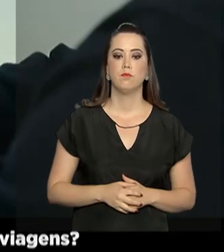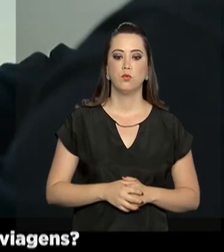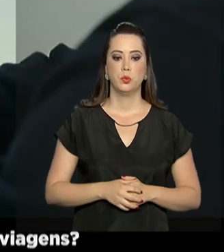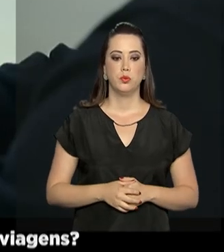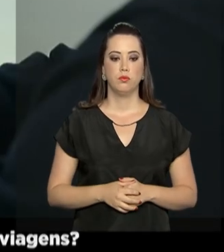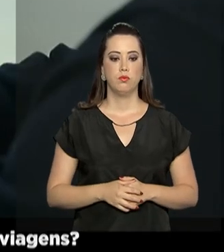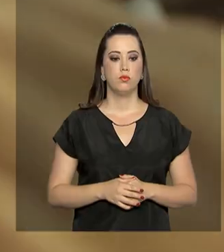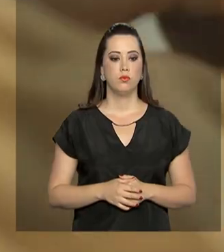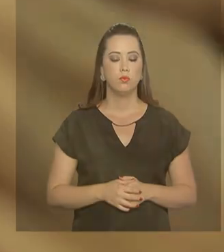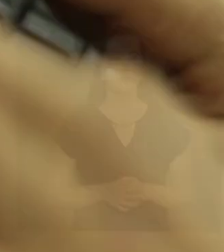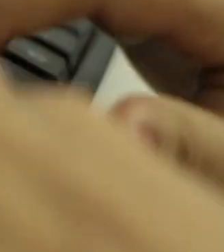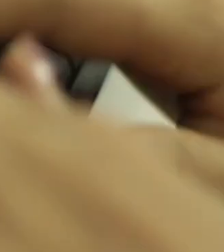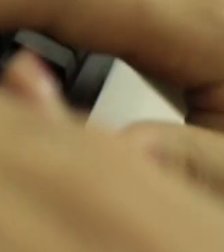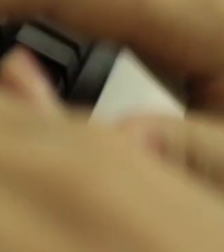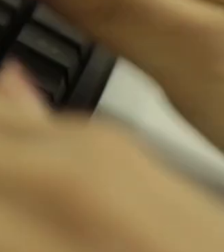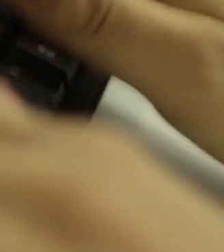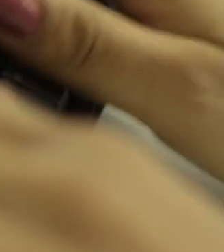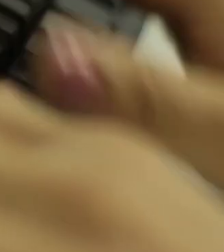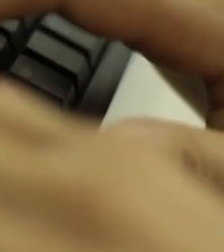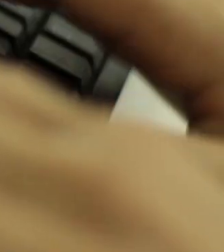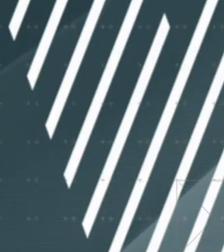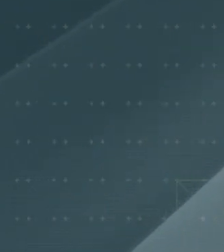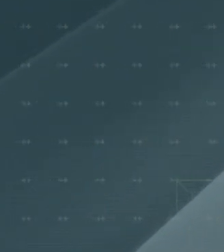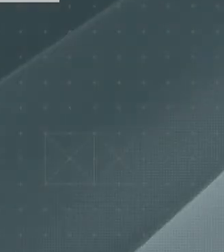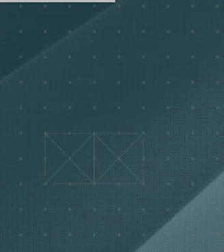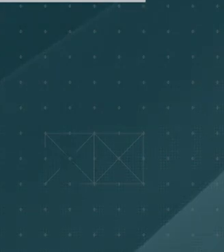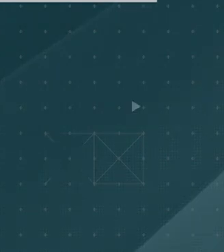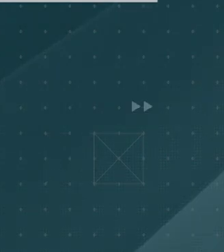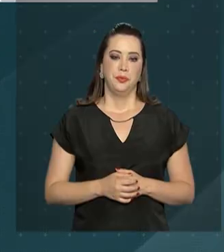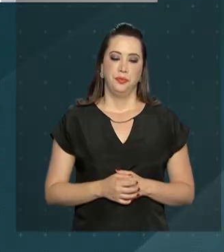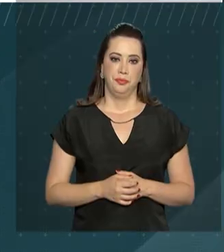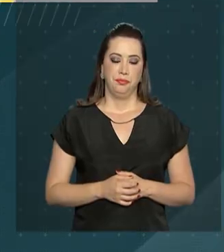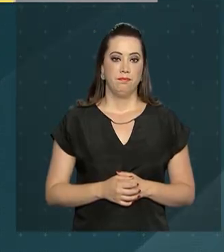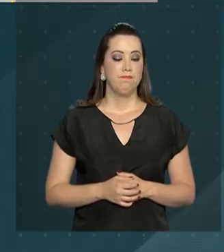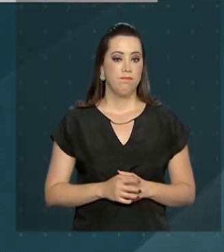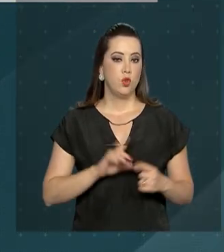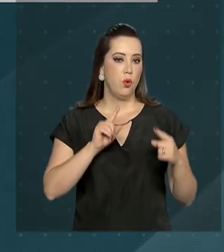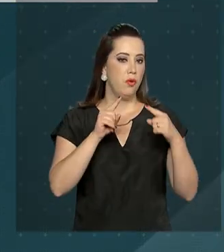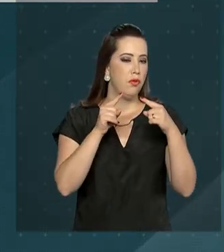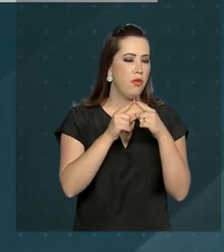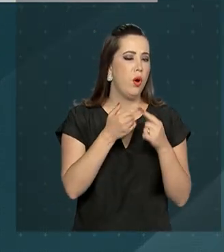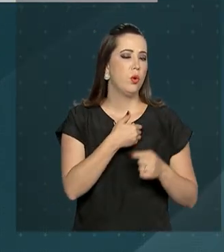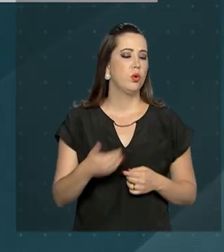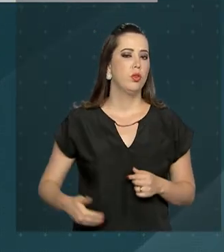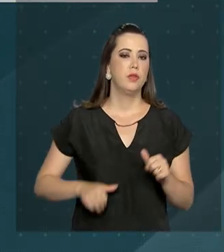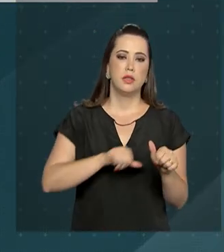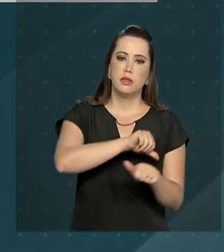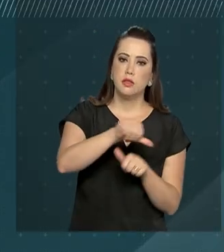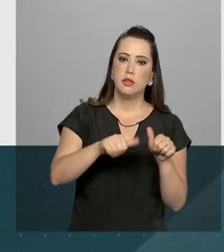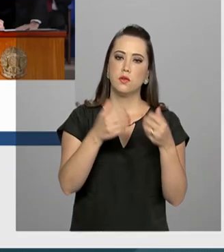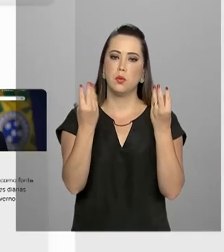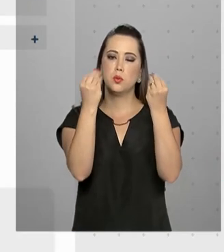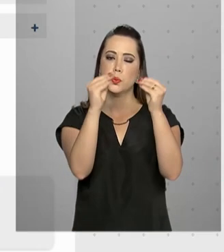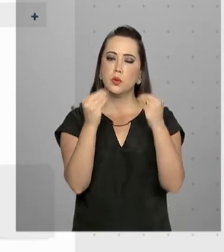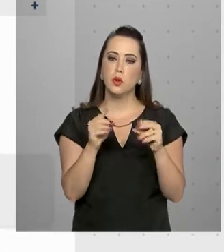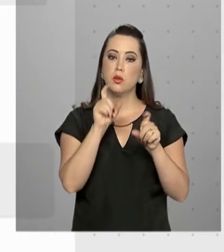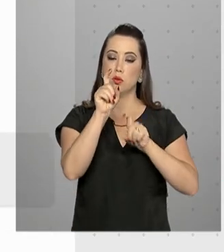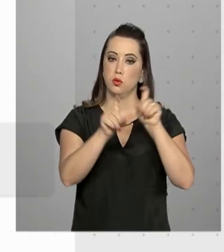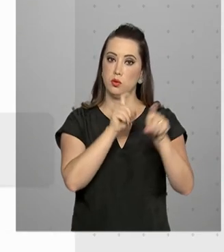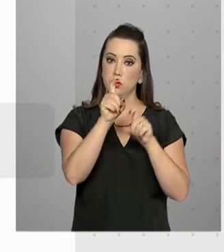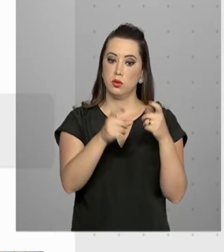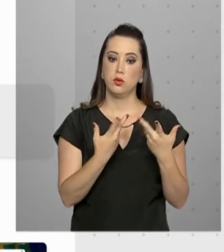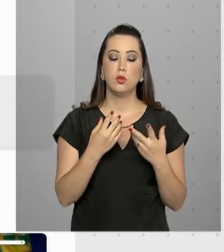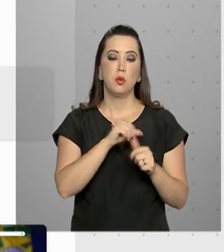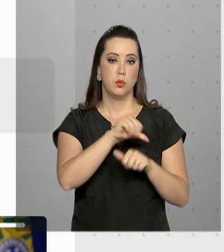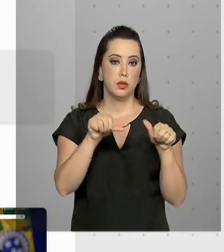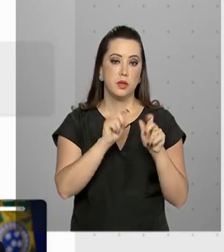Menos papel e menos burocracia. Esse é o foco do governo ao investir na transformação digital. Mudança